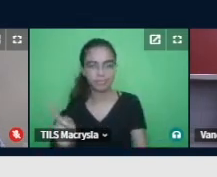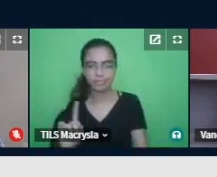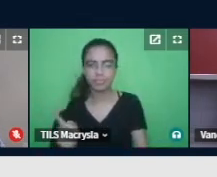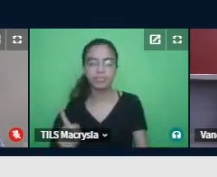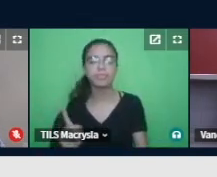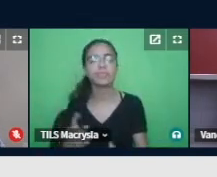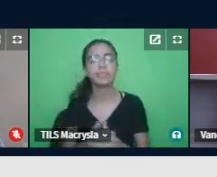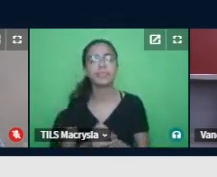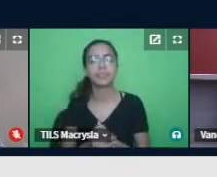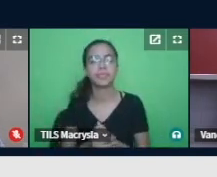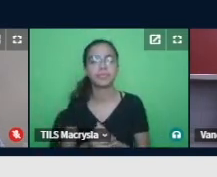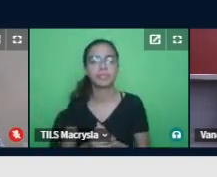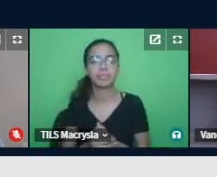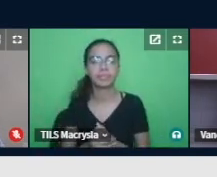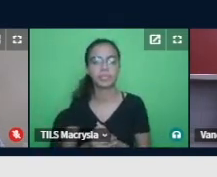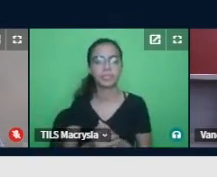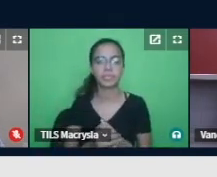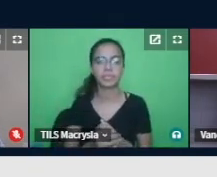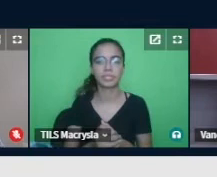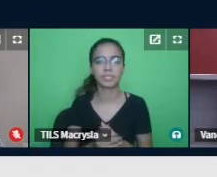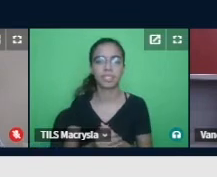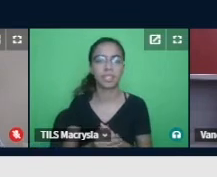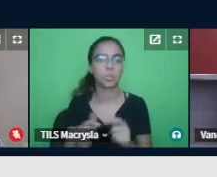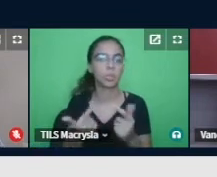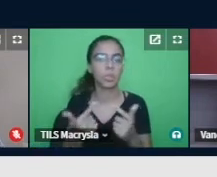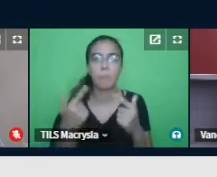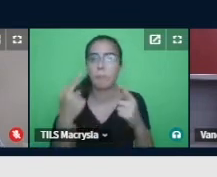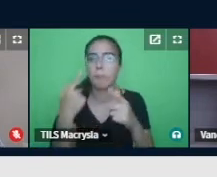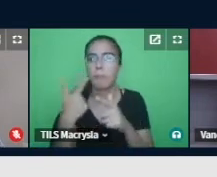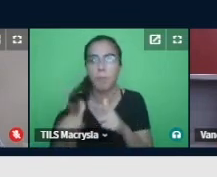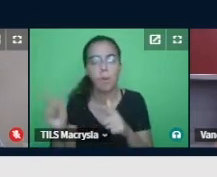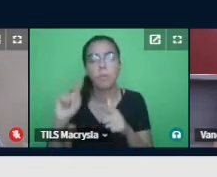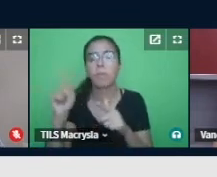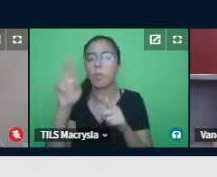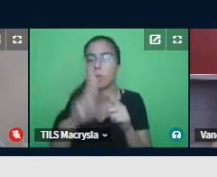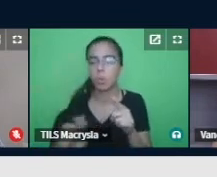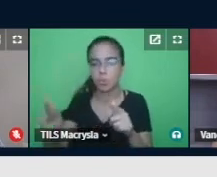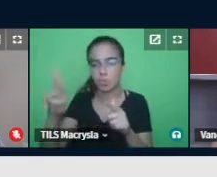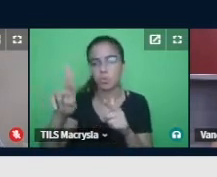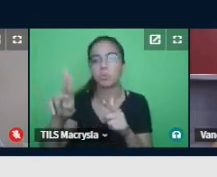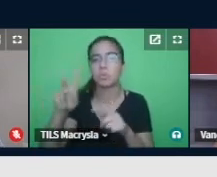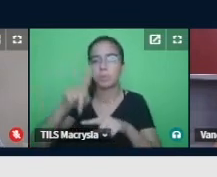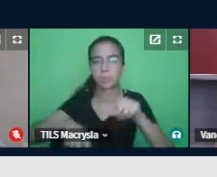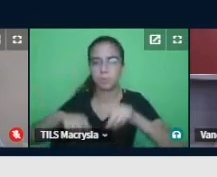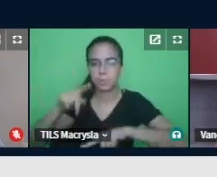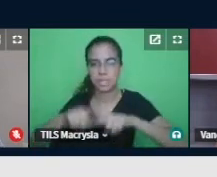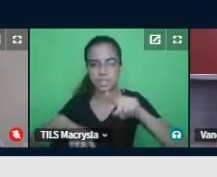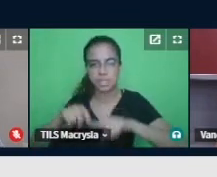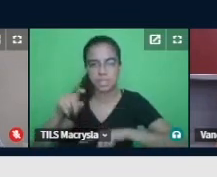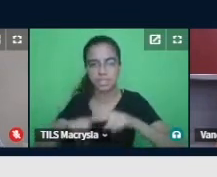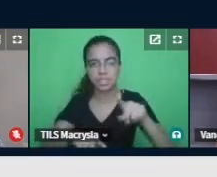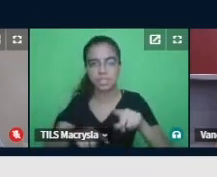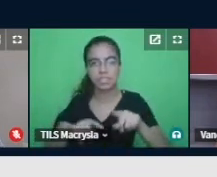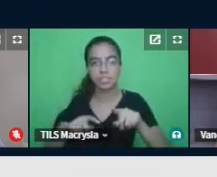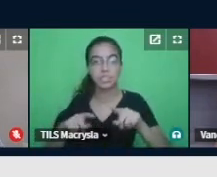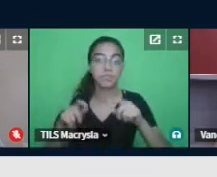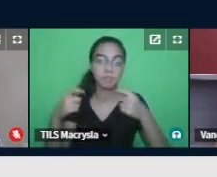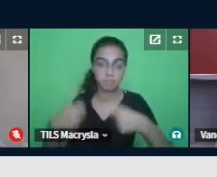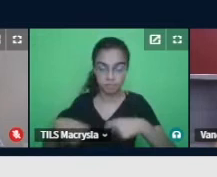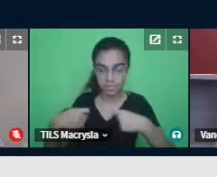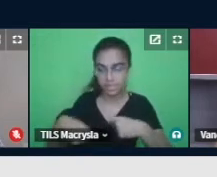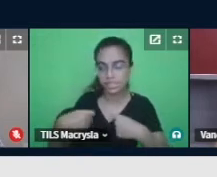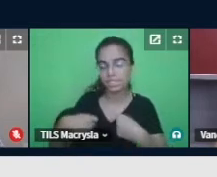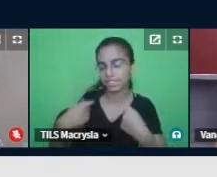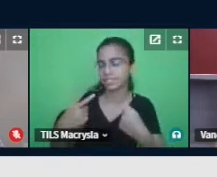problemas na utilização de materiais concretos, desde que o docente de língua estrangeira use uma linguagem